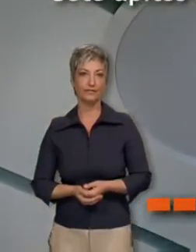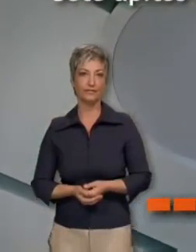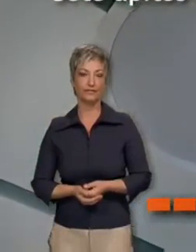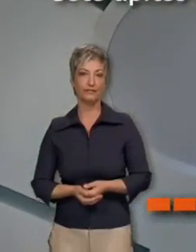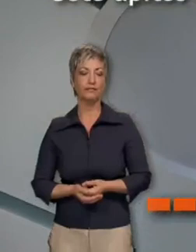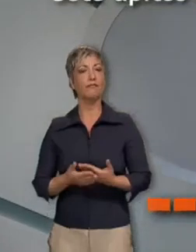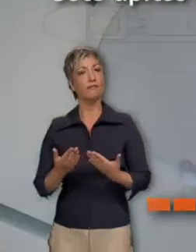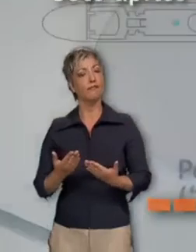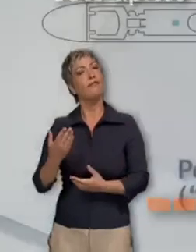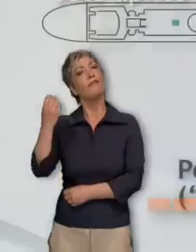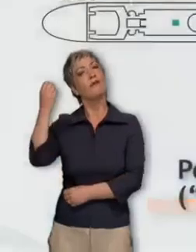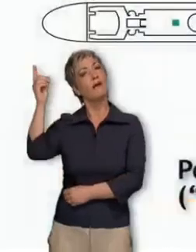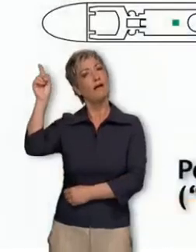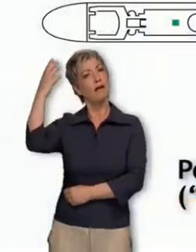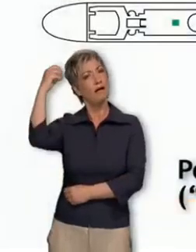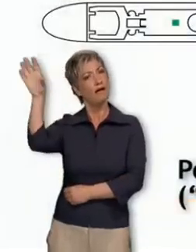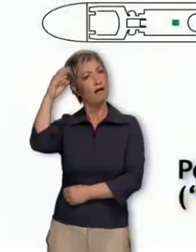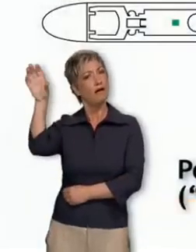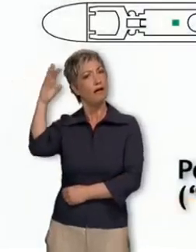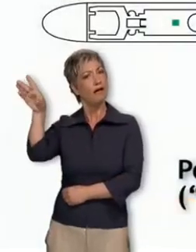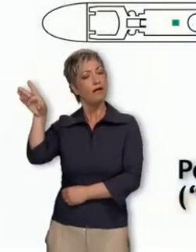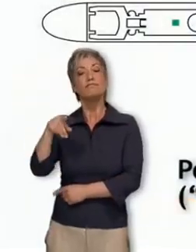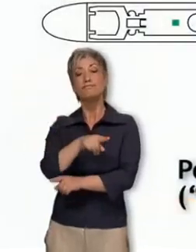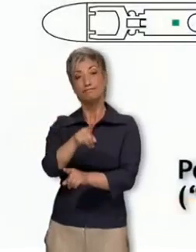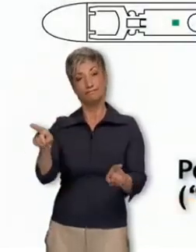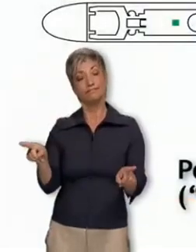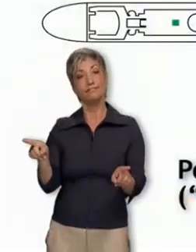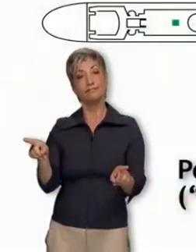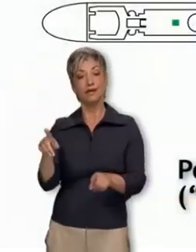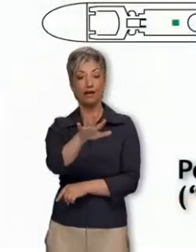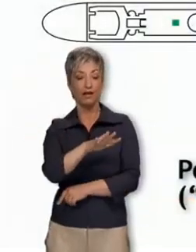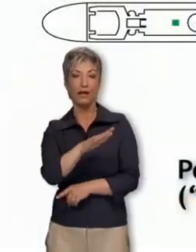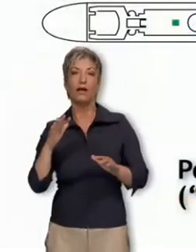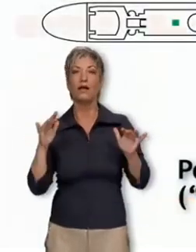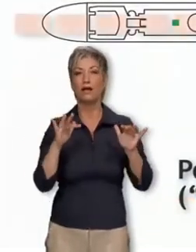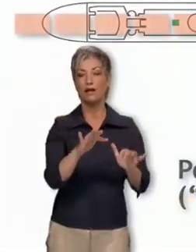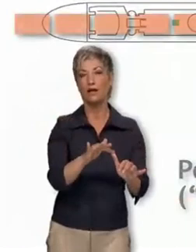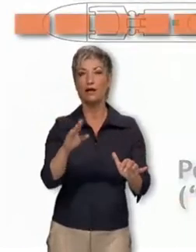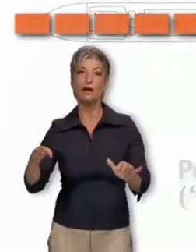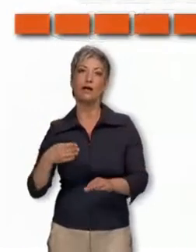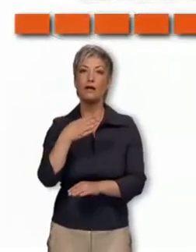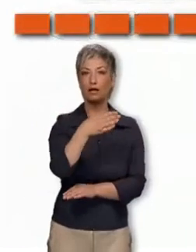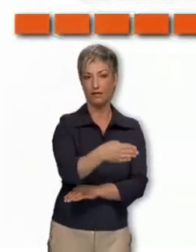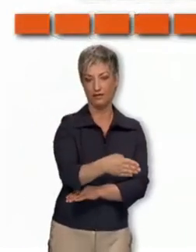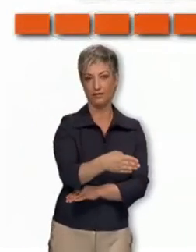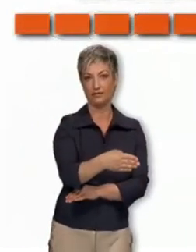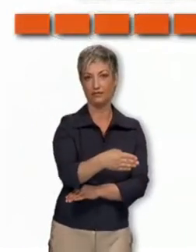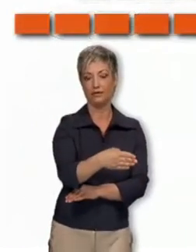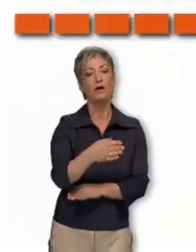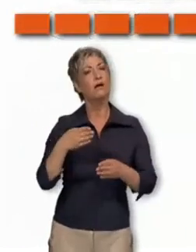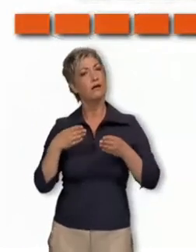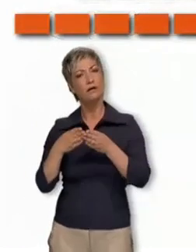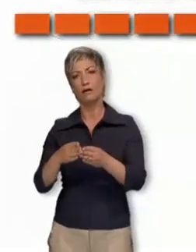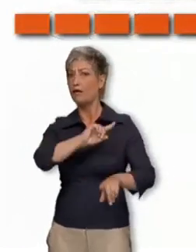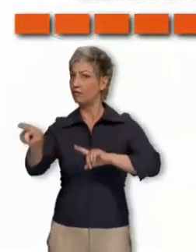passageiros aos pontos de encontro, Master Stations. Não é o sinal para abandonar o navio. Passageiros com